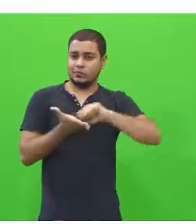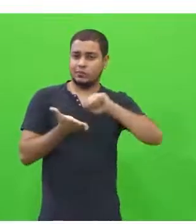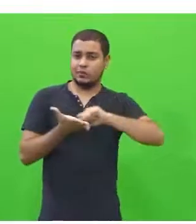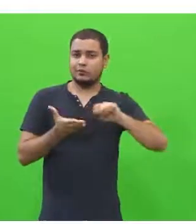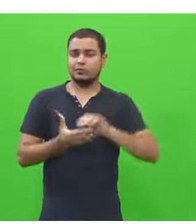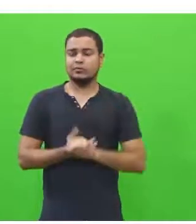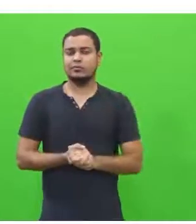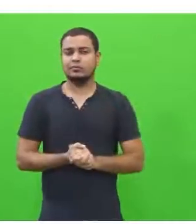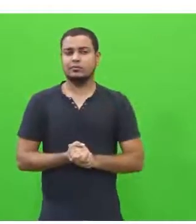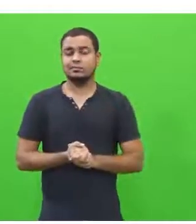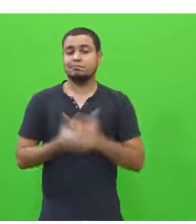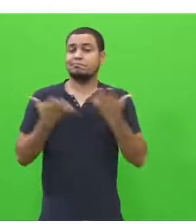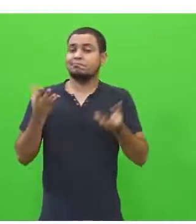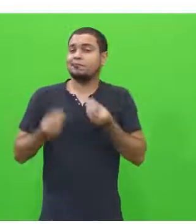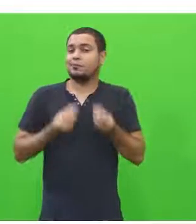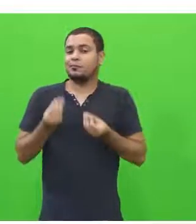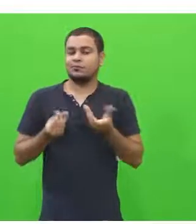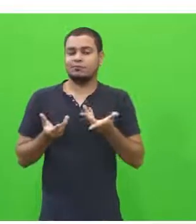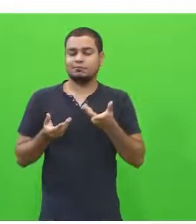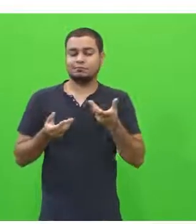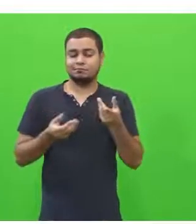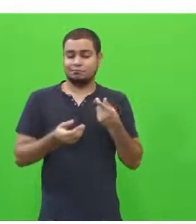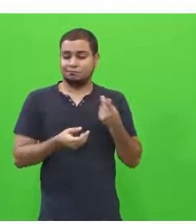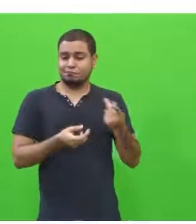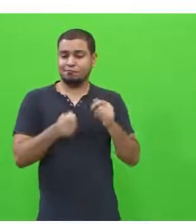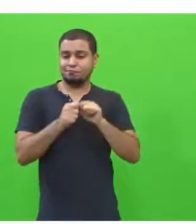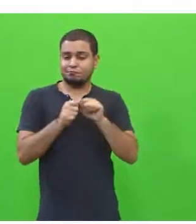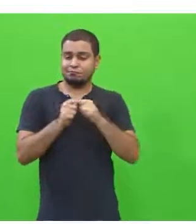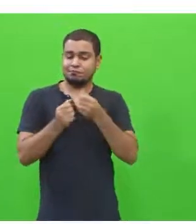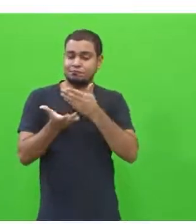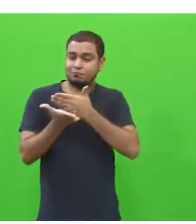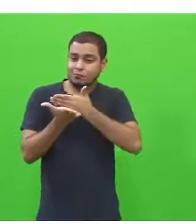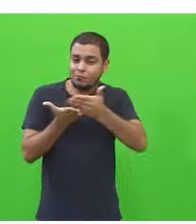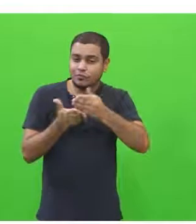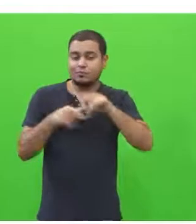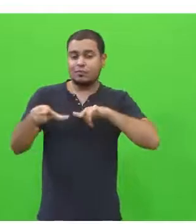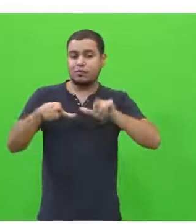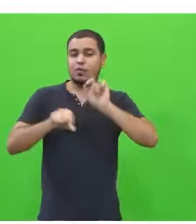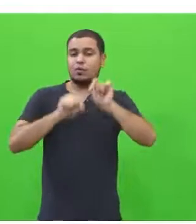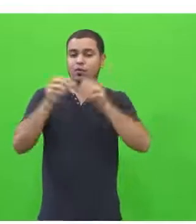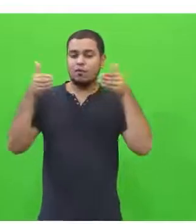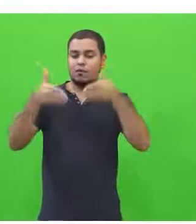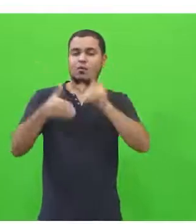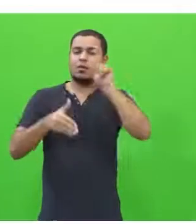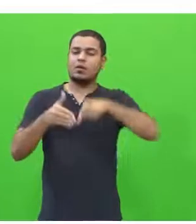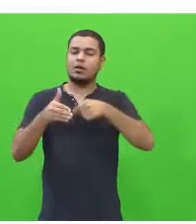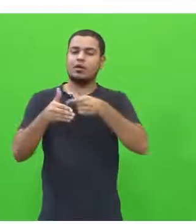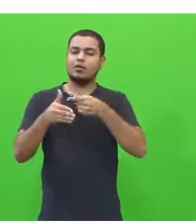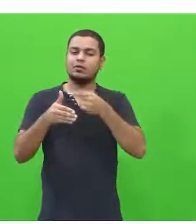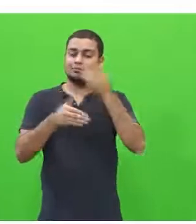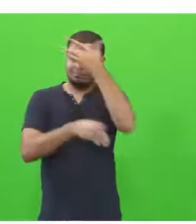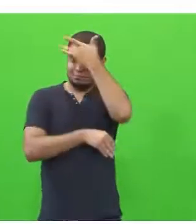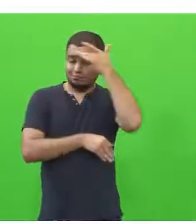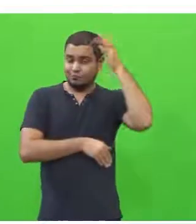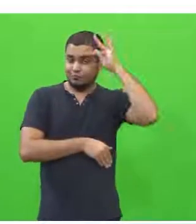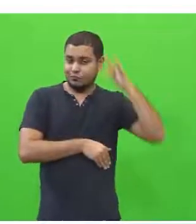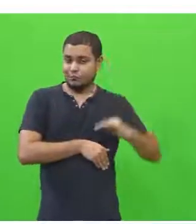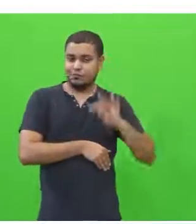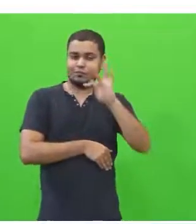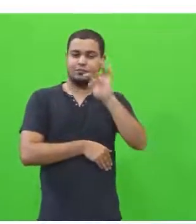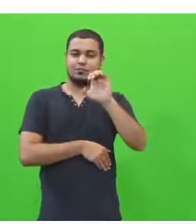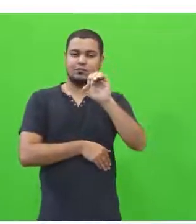Então o que nós fizemos? Nós vamos trabalhar inicialmente com relação à questão dos grandes escritores,